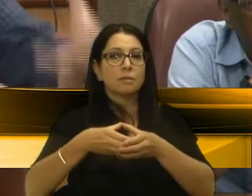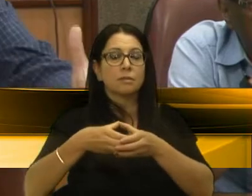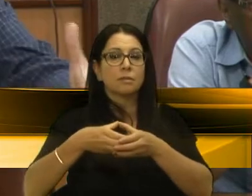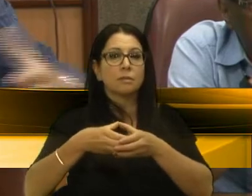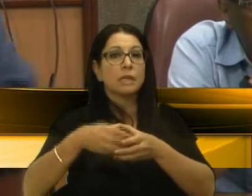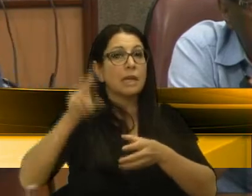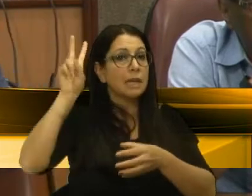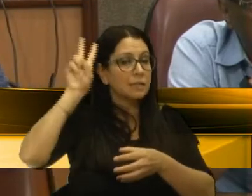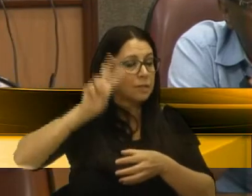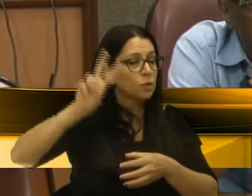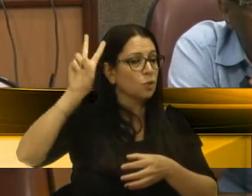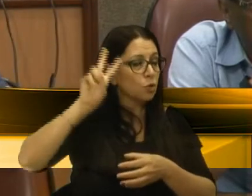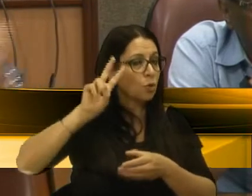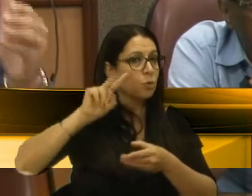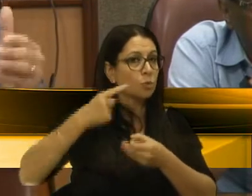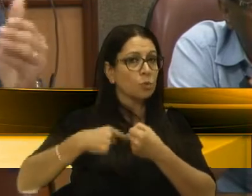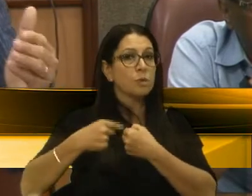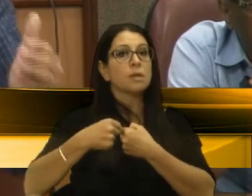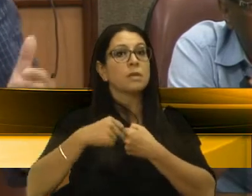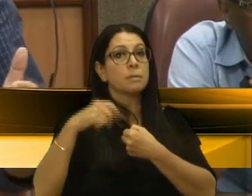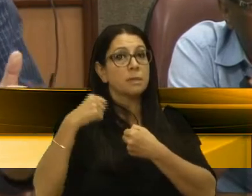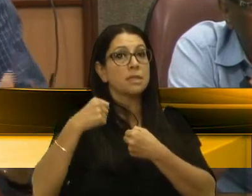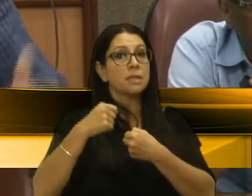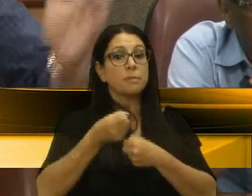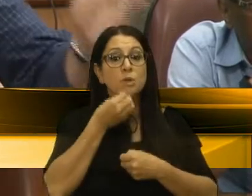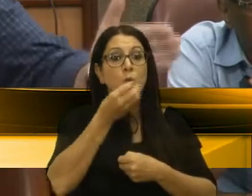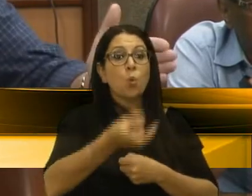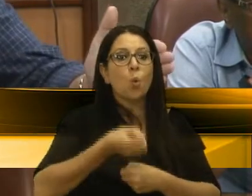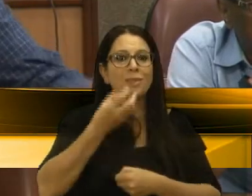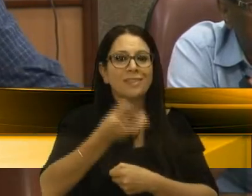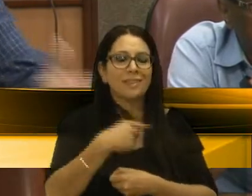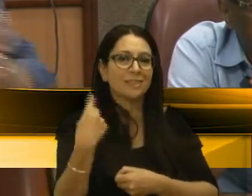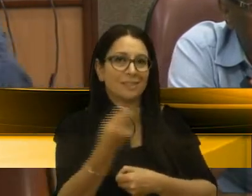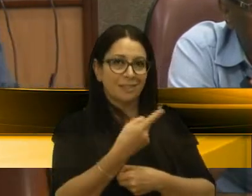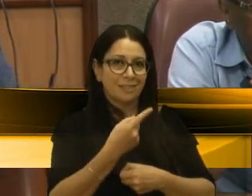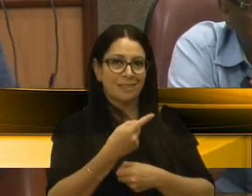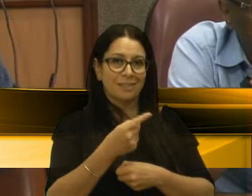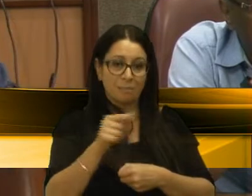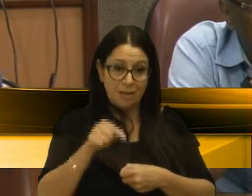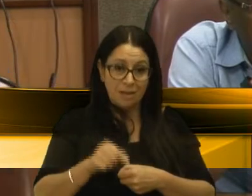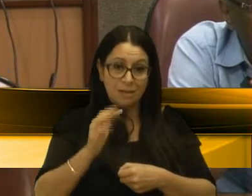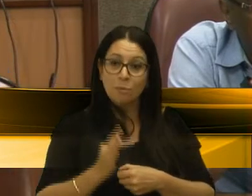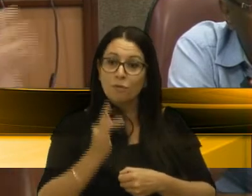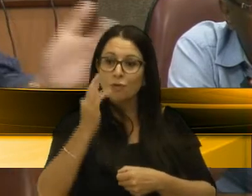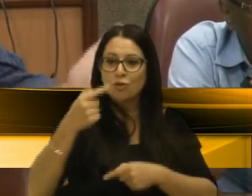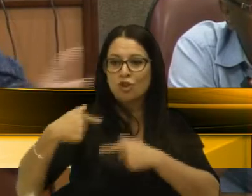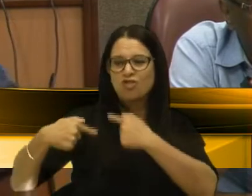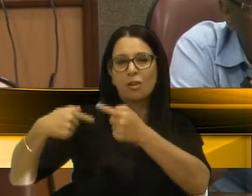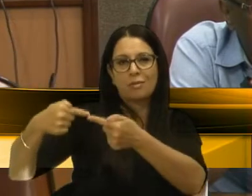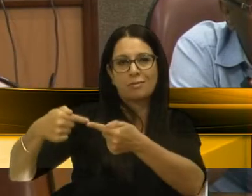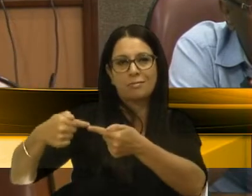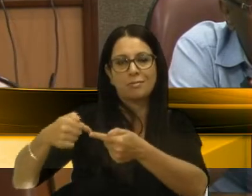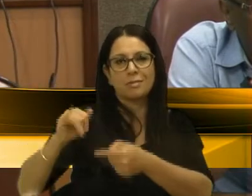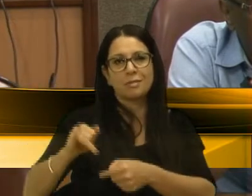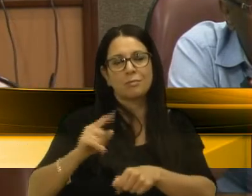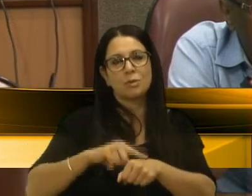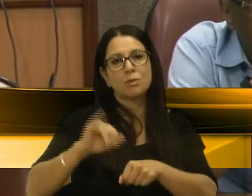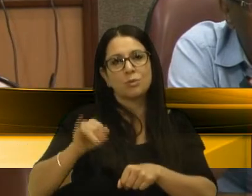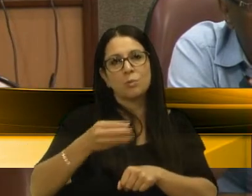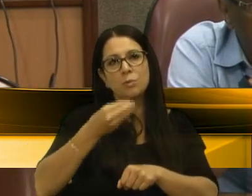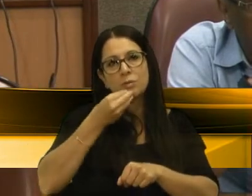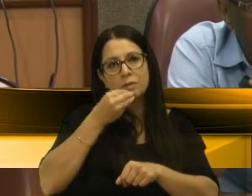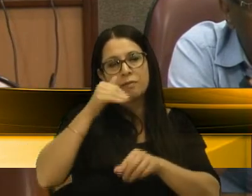histórias da nossa cidade, que precisam ser contadas para essas e para as futuras gerações. Então, no momento oportuno, presidente,